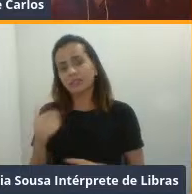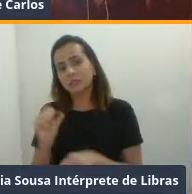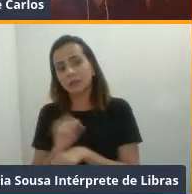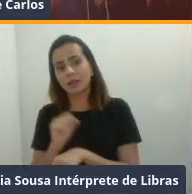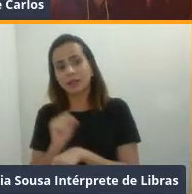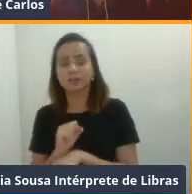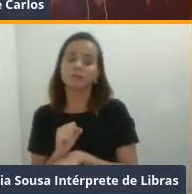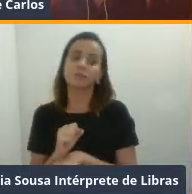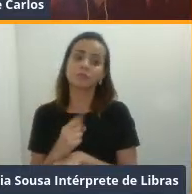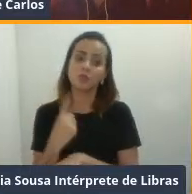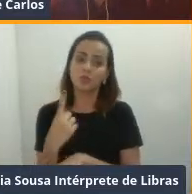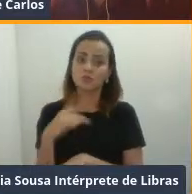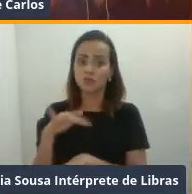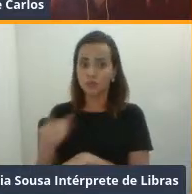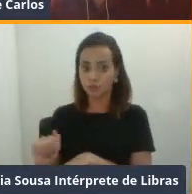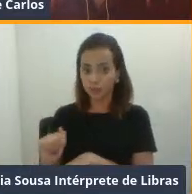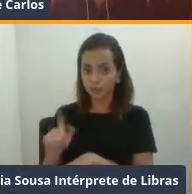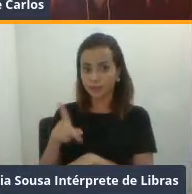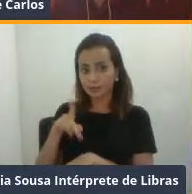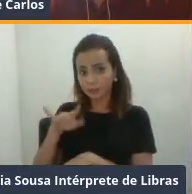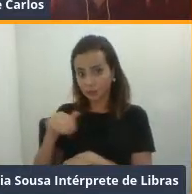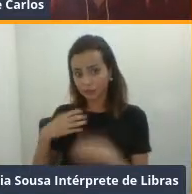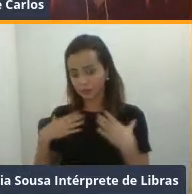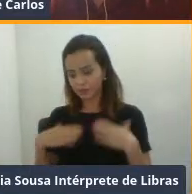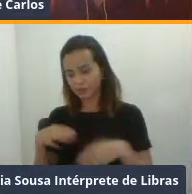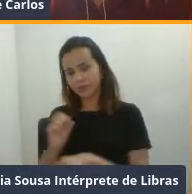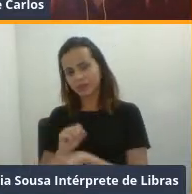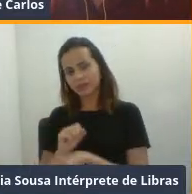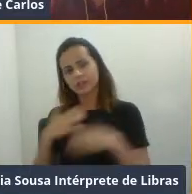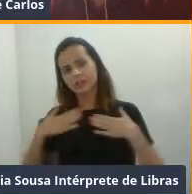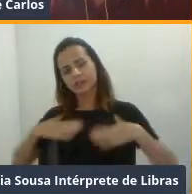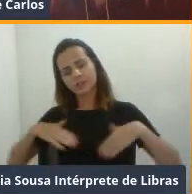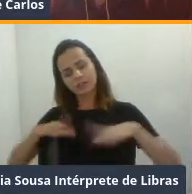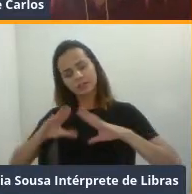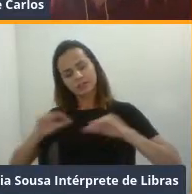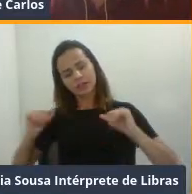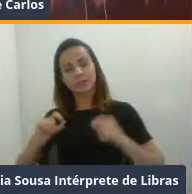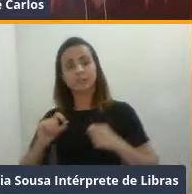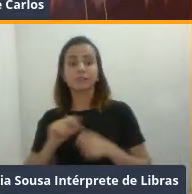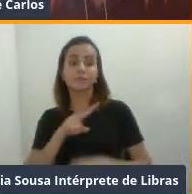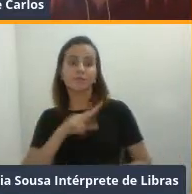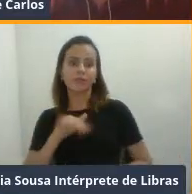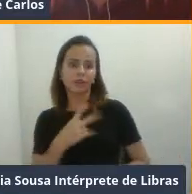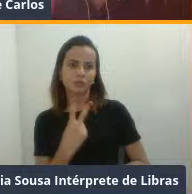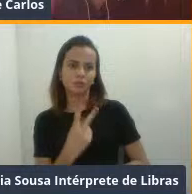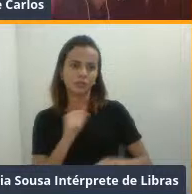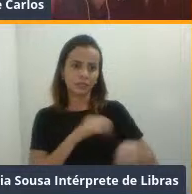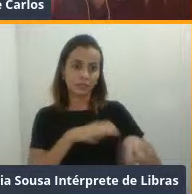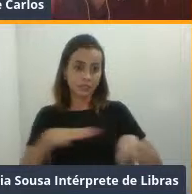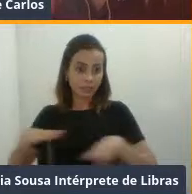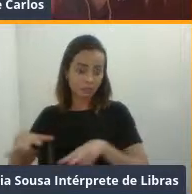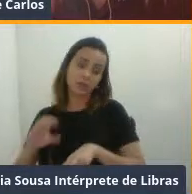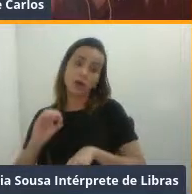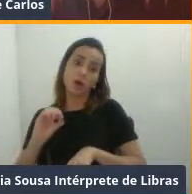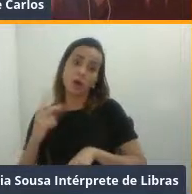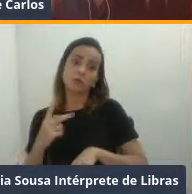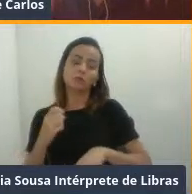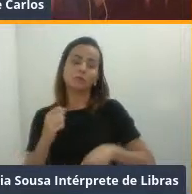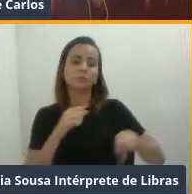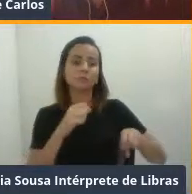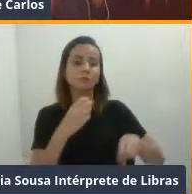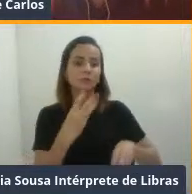um dia de descanso entre um e o outro, certo? Então, comecem pelo menos duas vezes na semana ou três vezes, segunda, quarta e sexta.